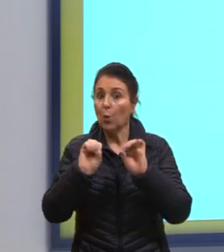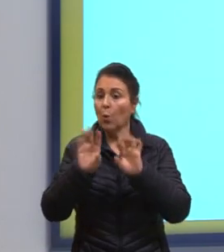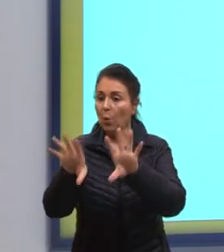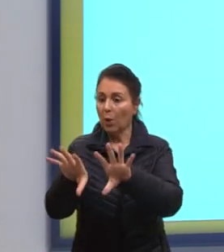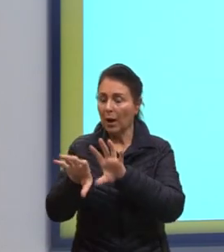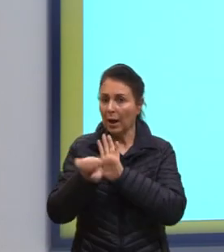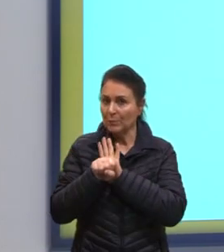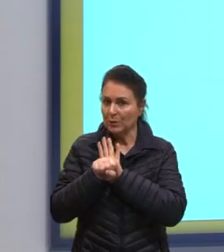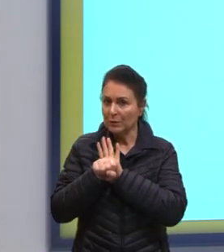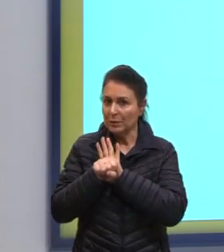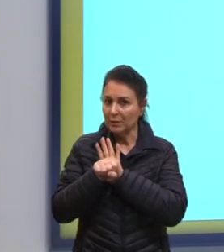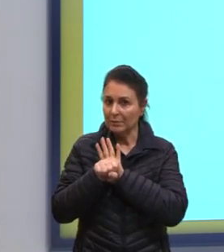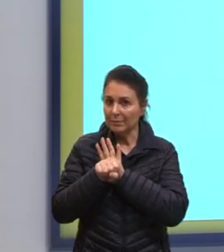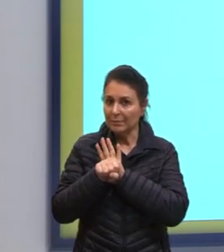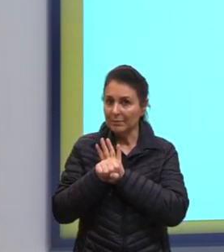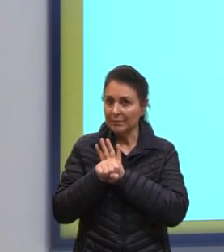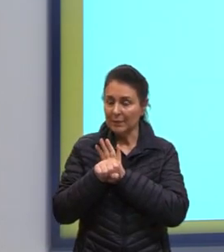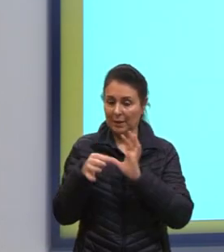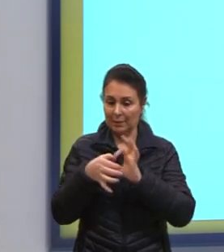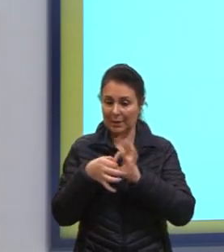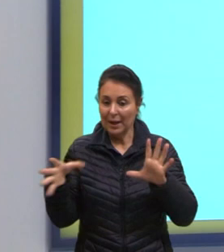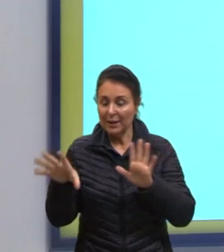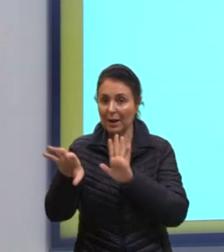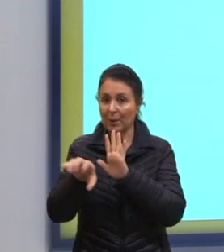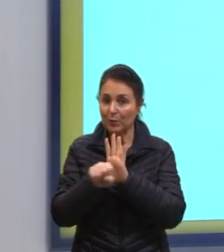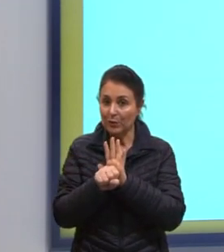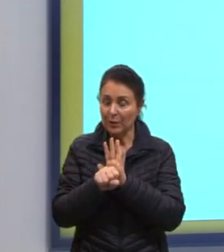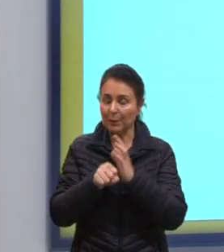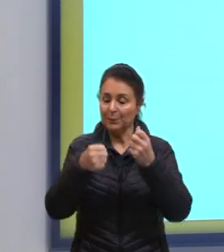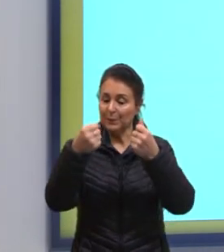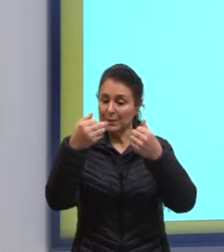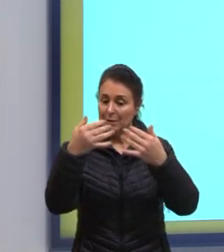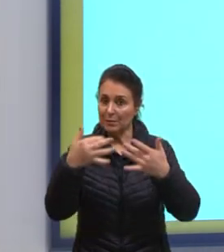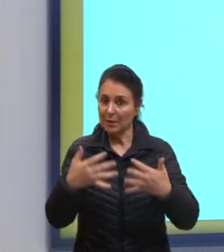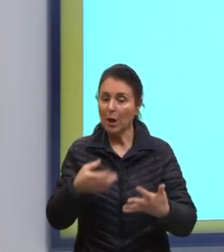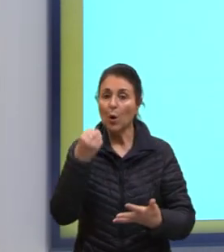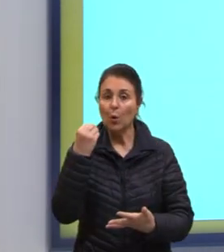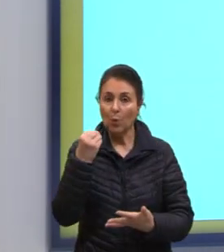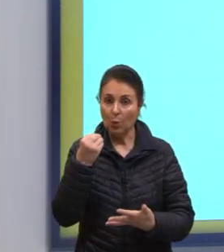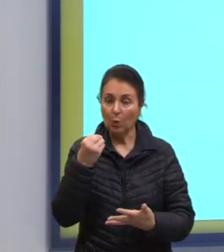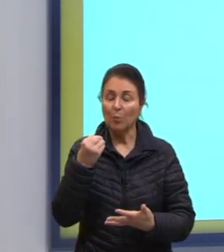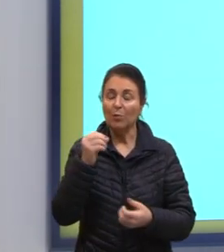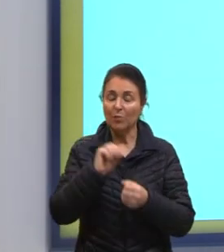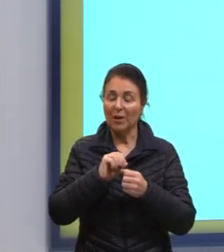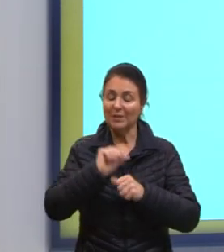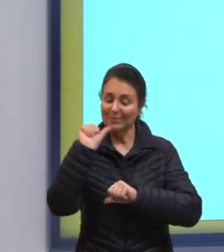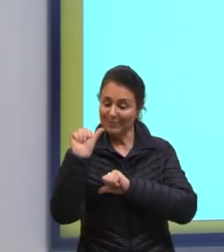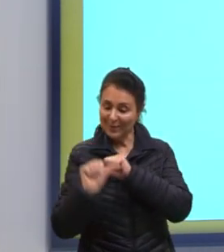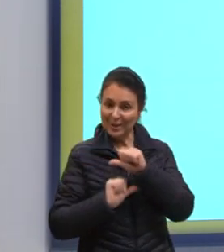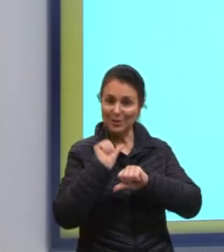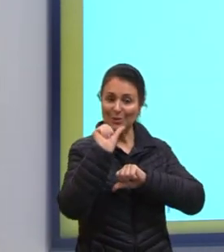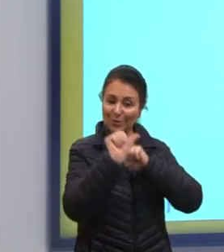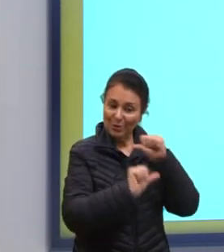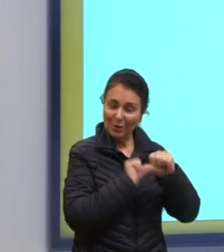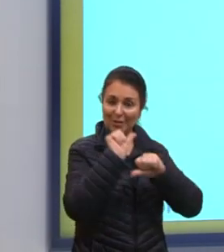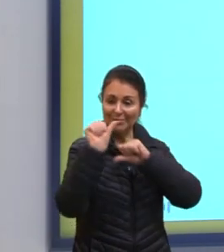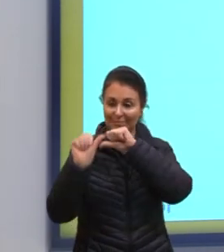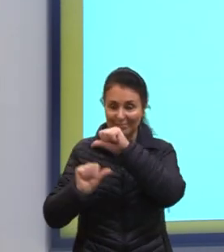é a mesma liberada aqui. E como vai acontecer também nas outras passagens, tá? De